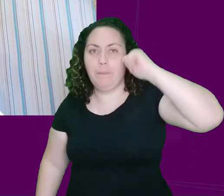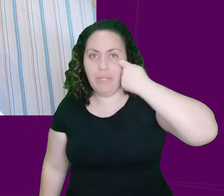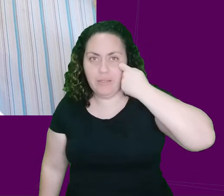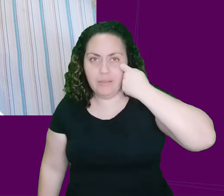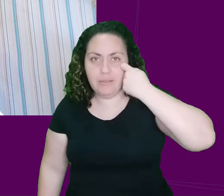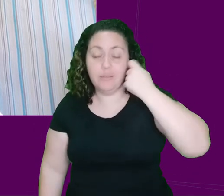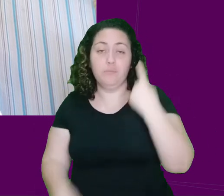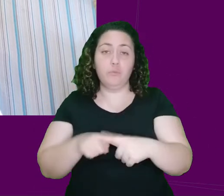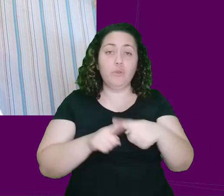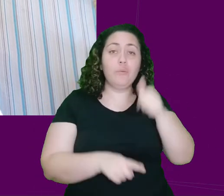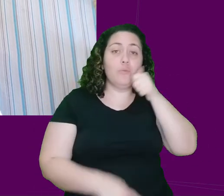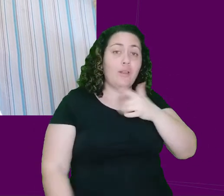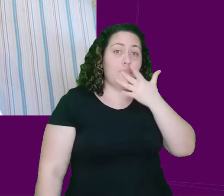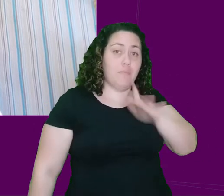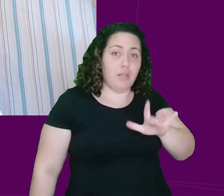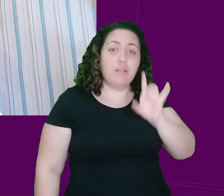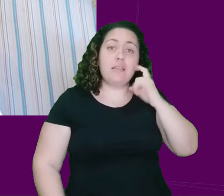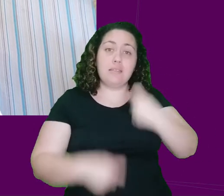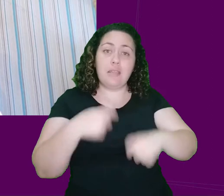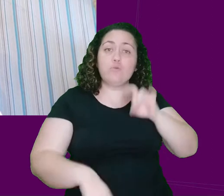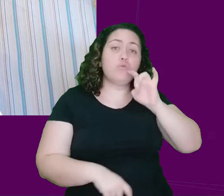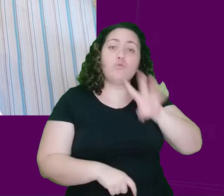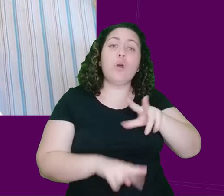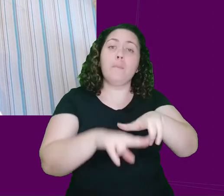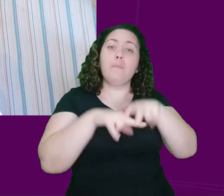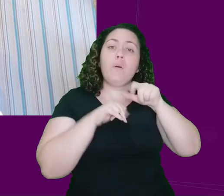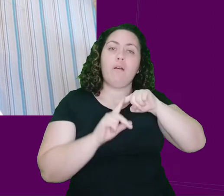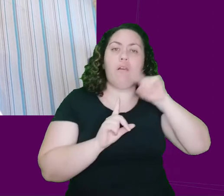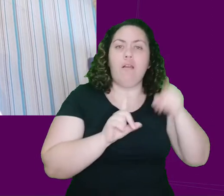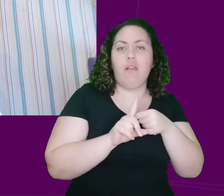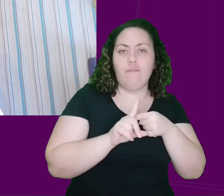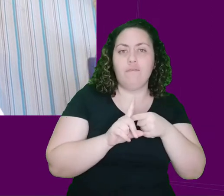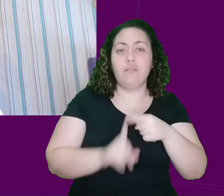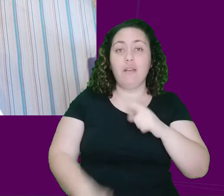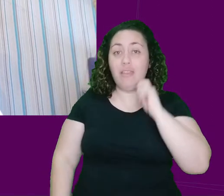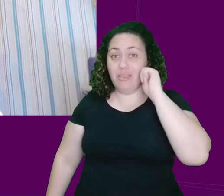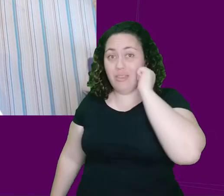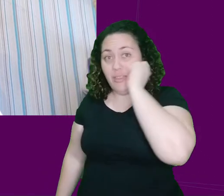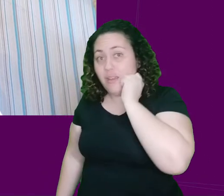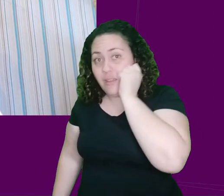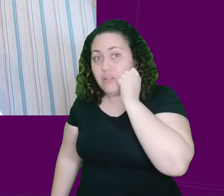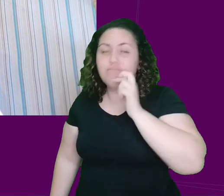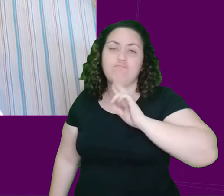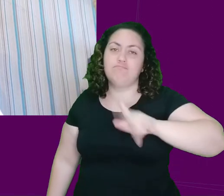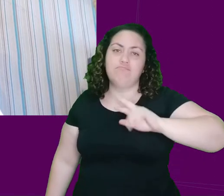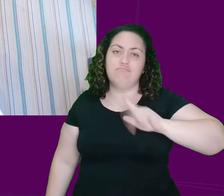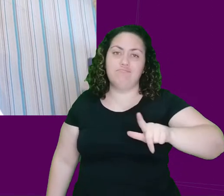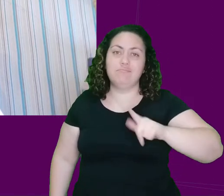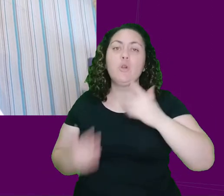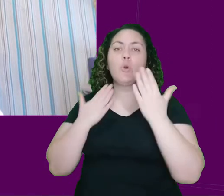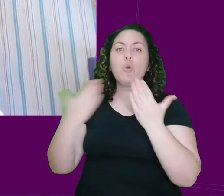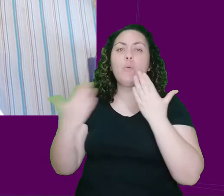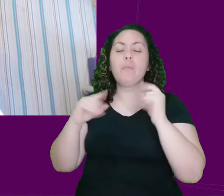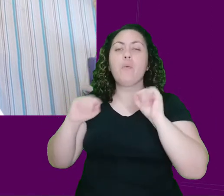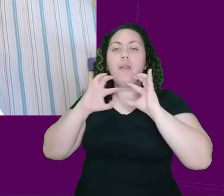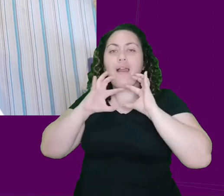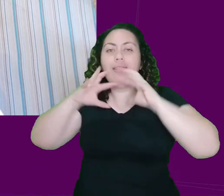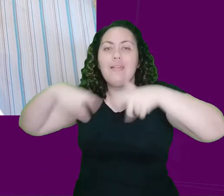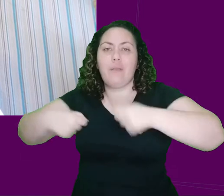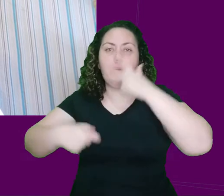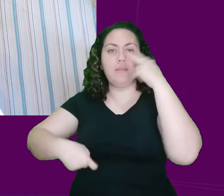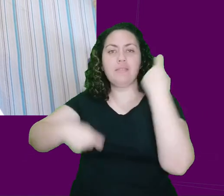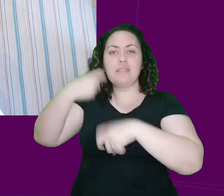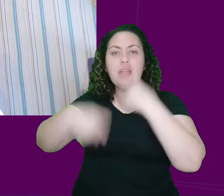As mulheres brancas só faziam sexo para gerar filhos. As negras não. Elas são comparadas a